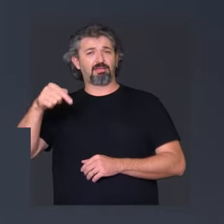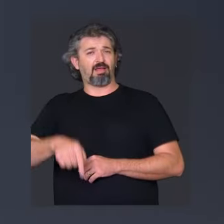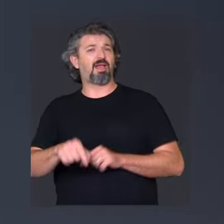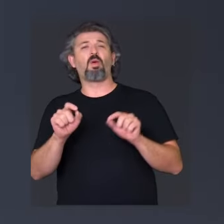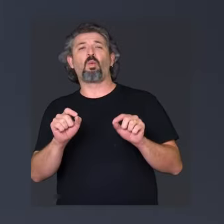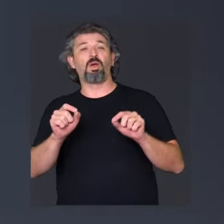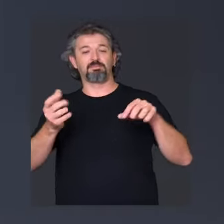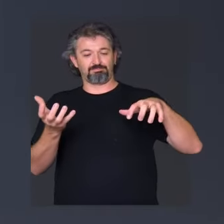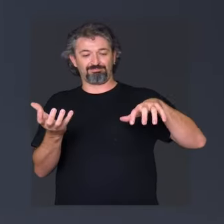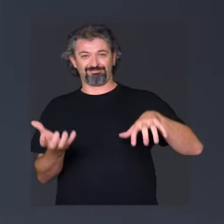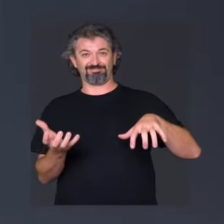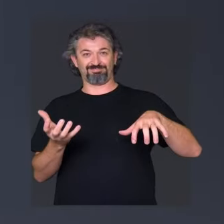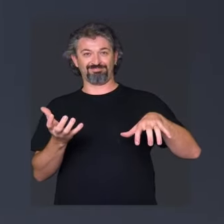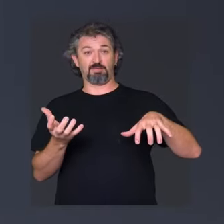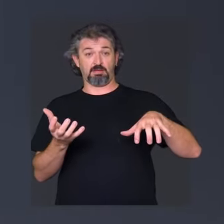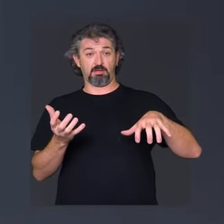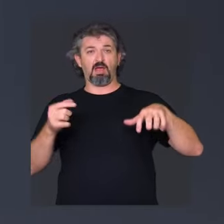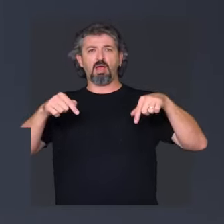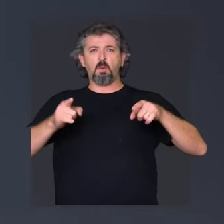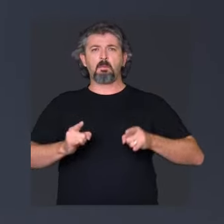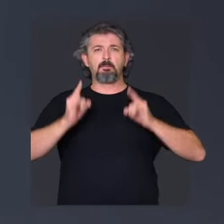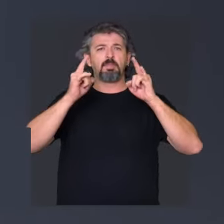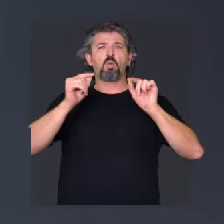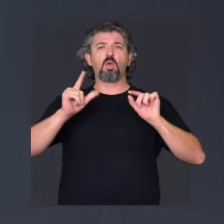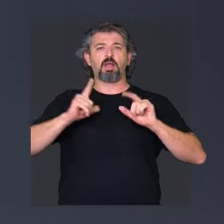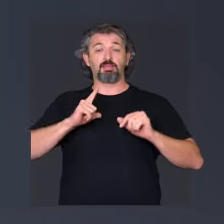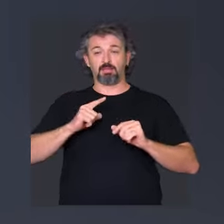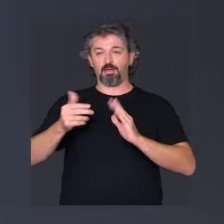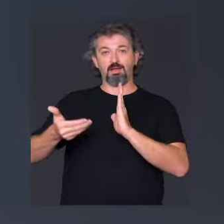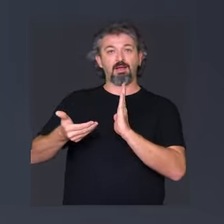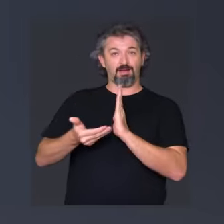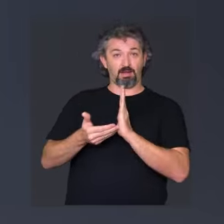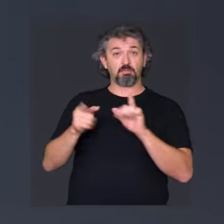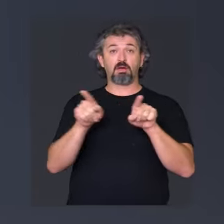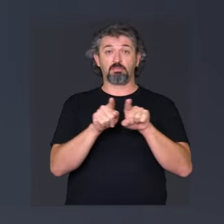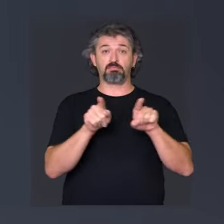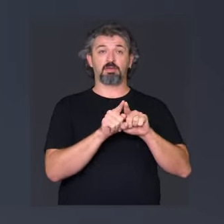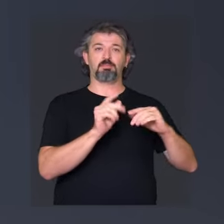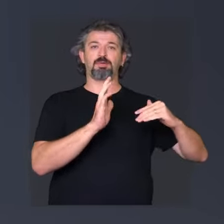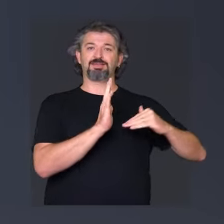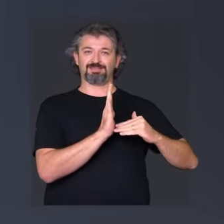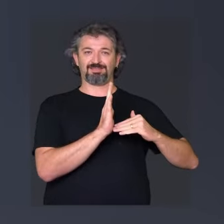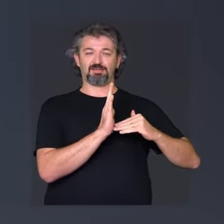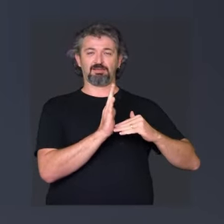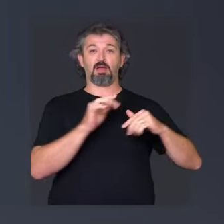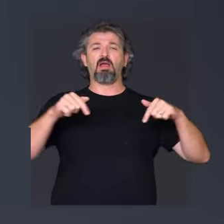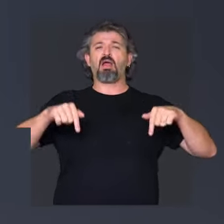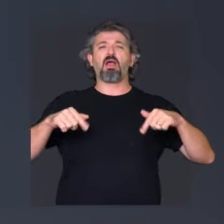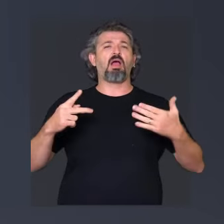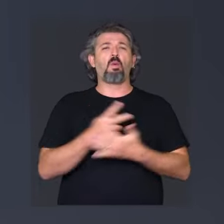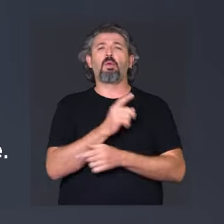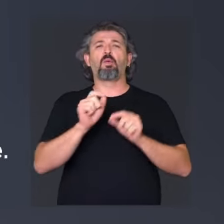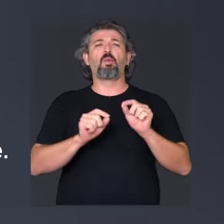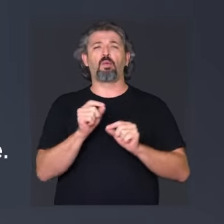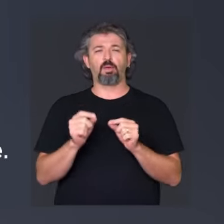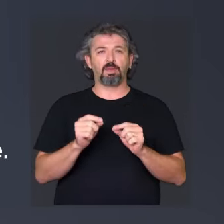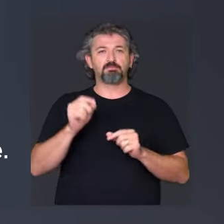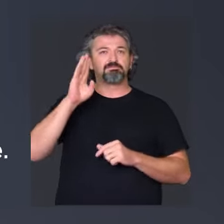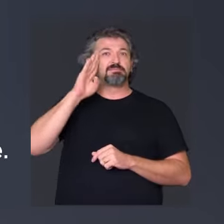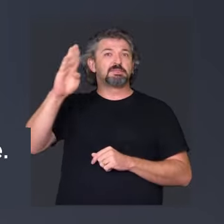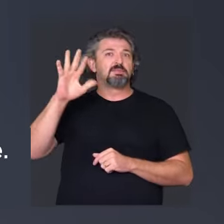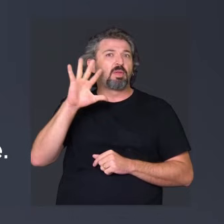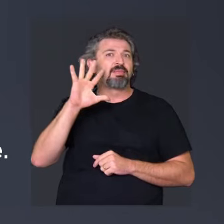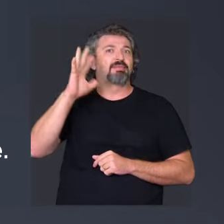Você está no Palácio do Congresso Nacional. Nesse edifício funcionam a Câmara dos Deputados e o Senado Federal. Aqui